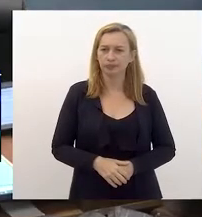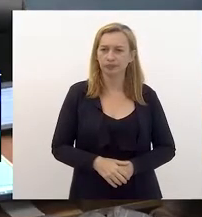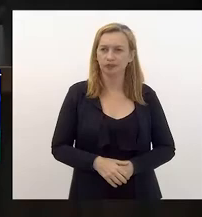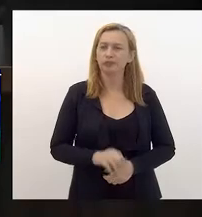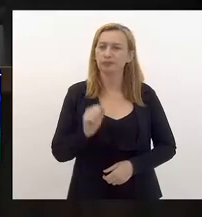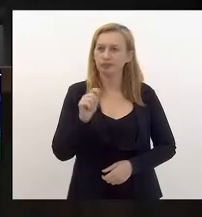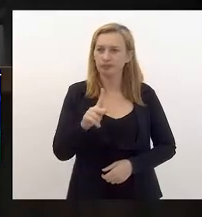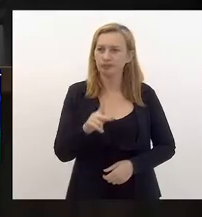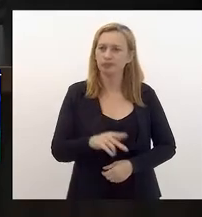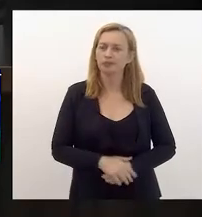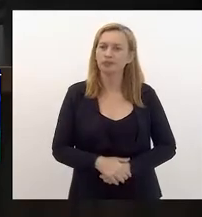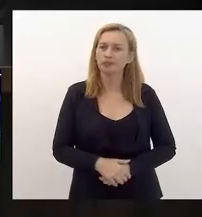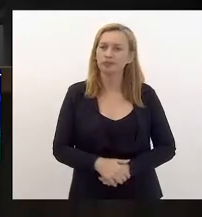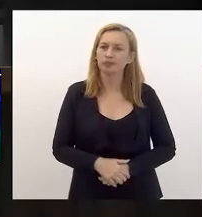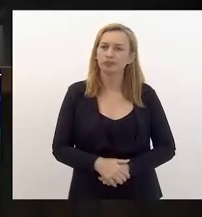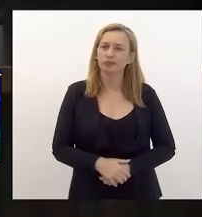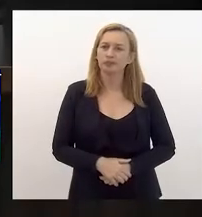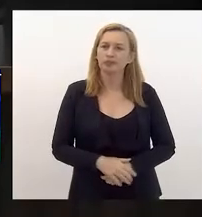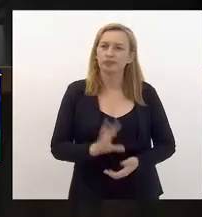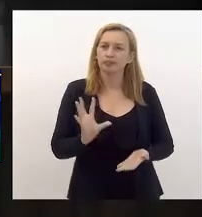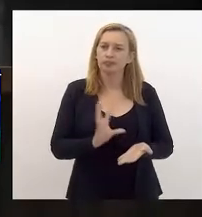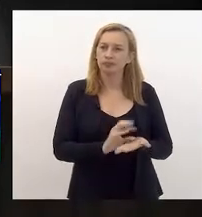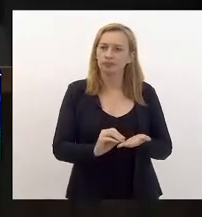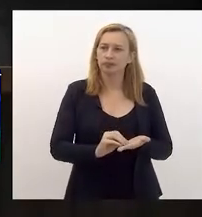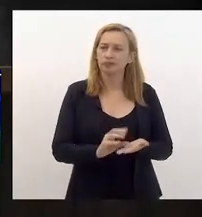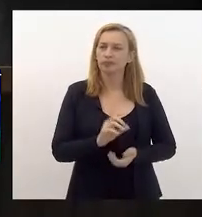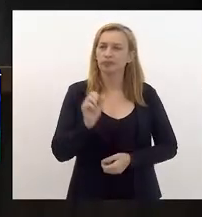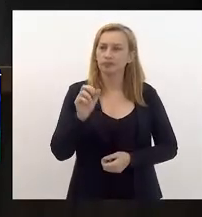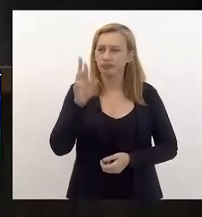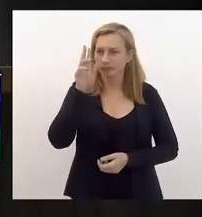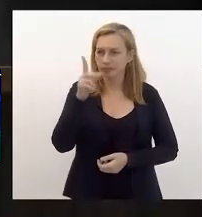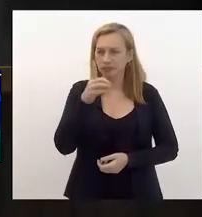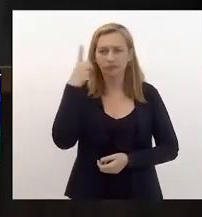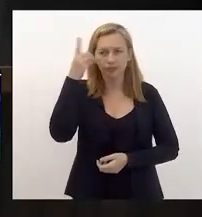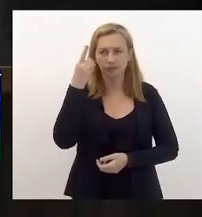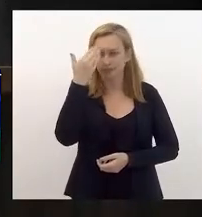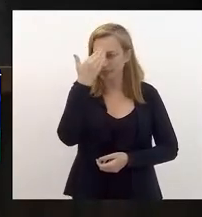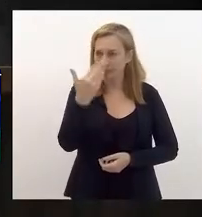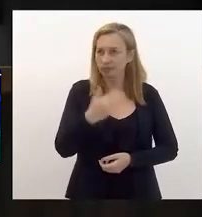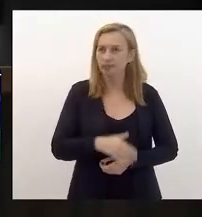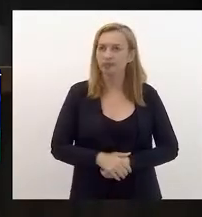Ok. Estará na pauta, deputada. Obrigada.